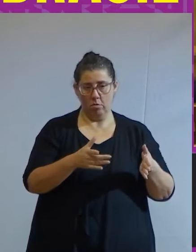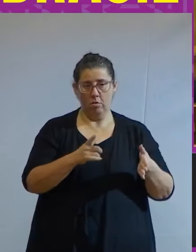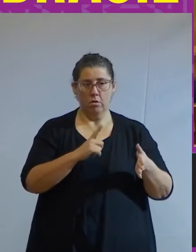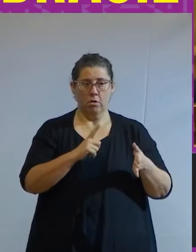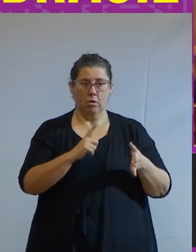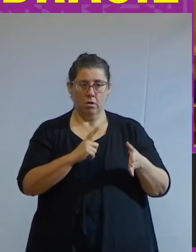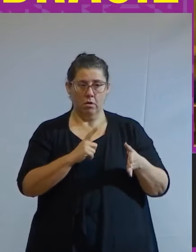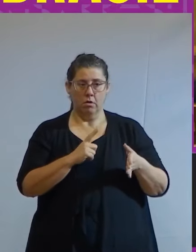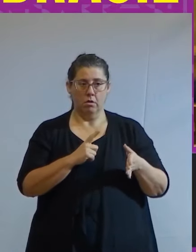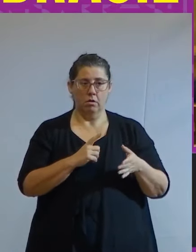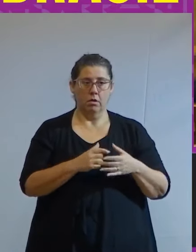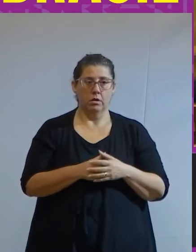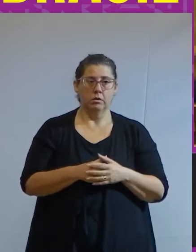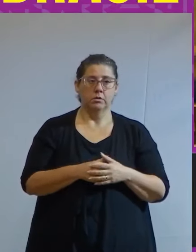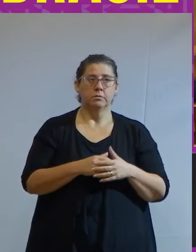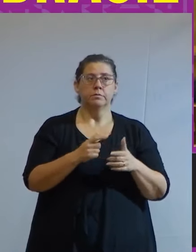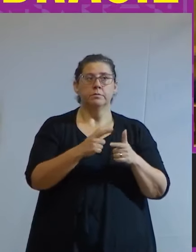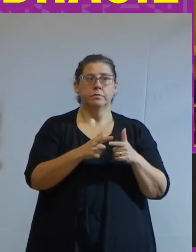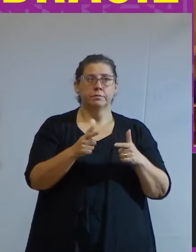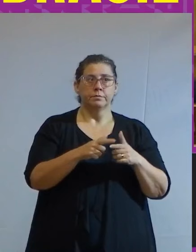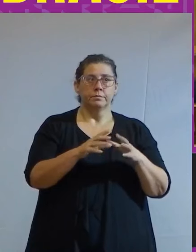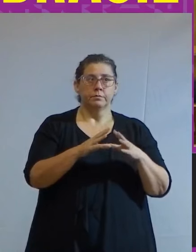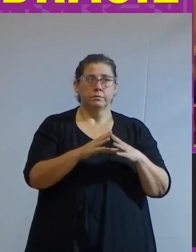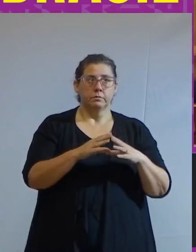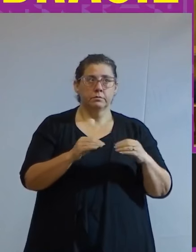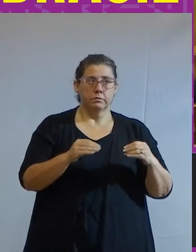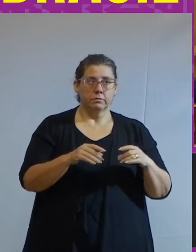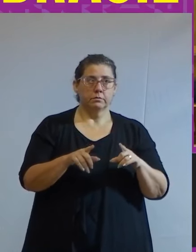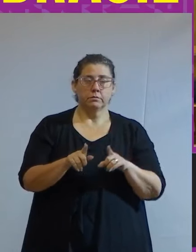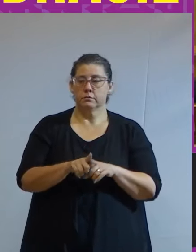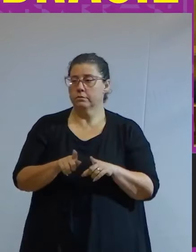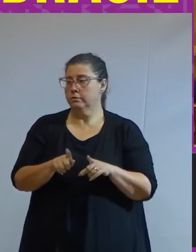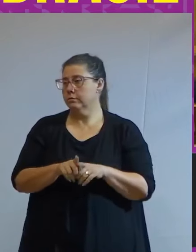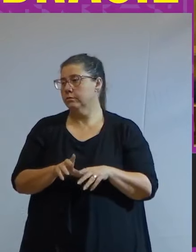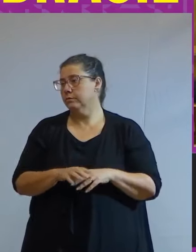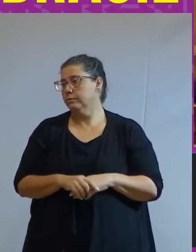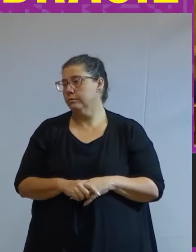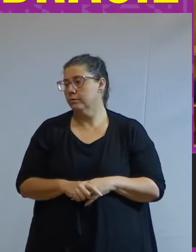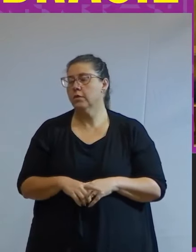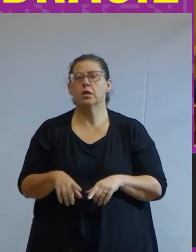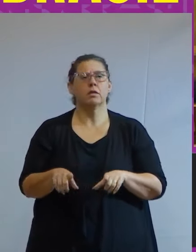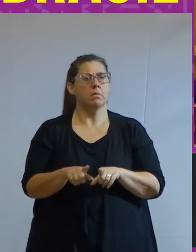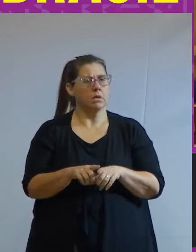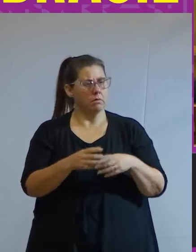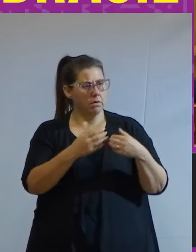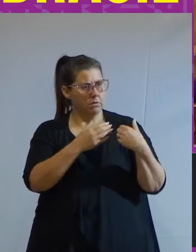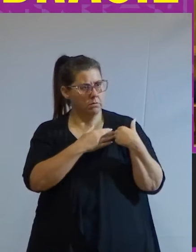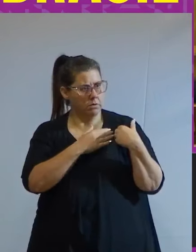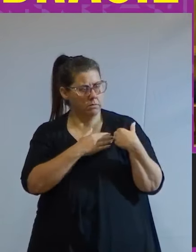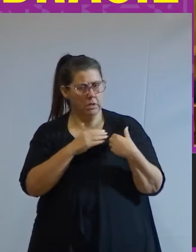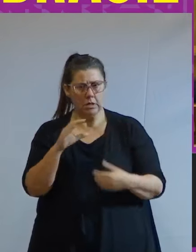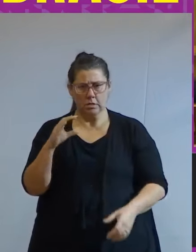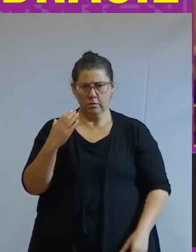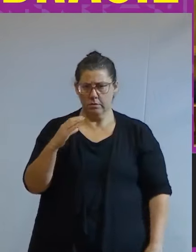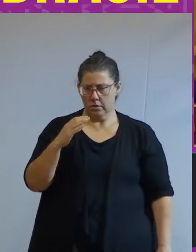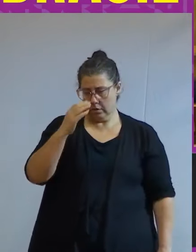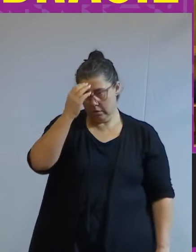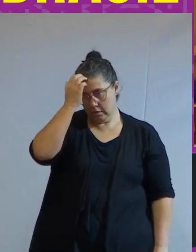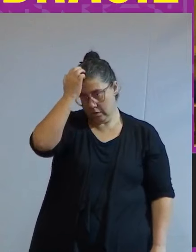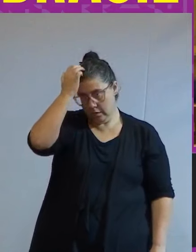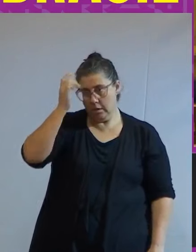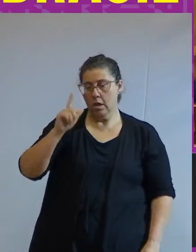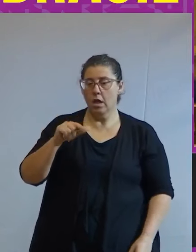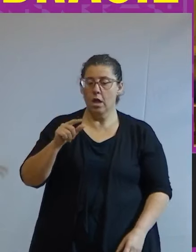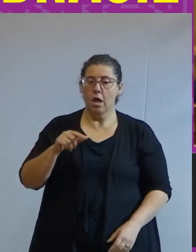corresponder a esses problemas não quero ficar falando demais ter um papel civilizatório ela é um